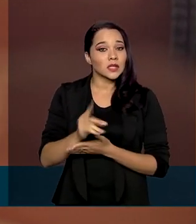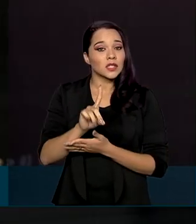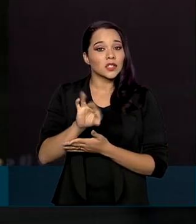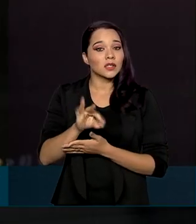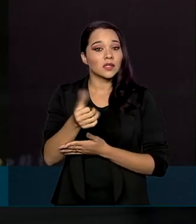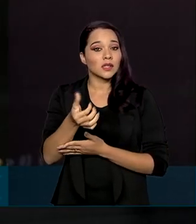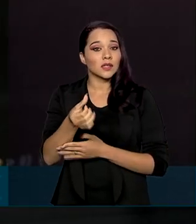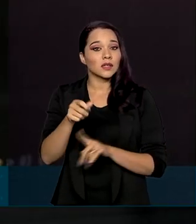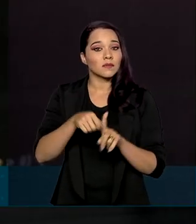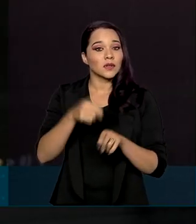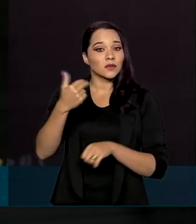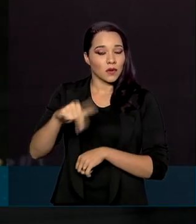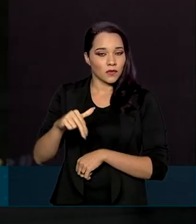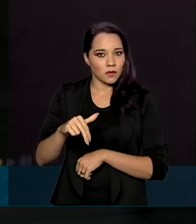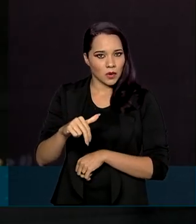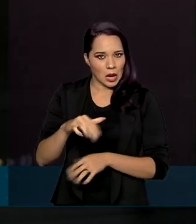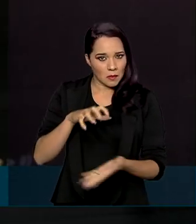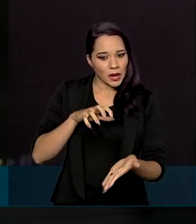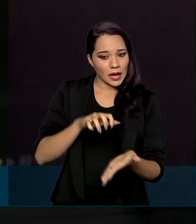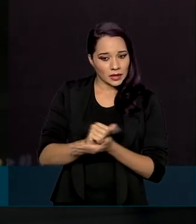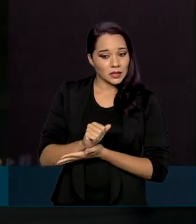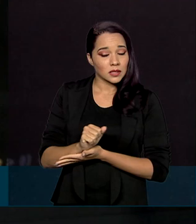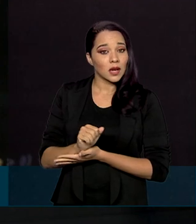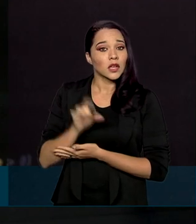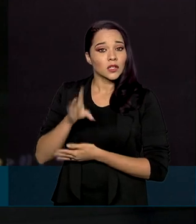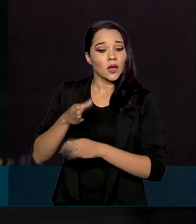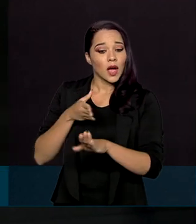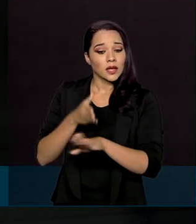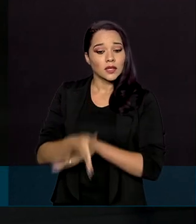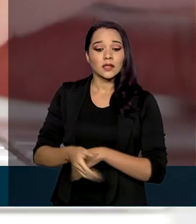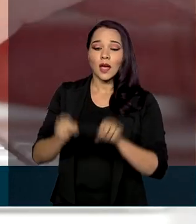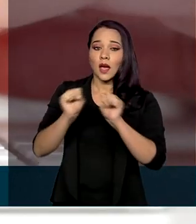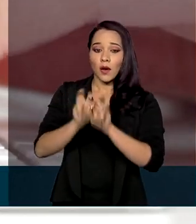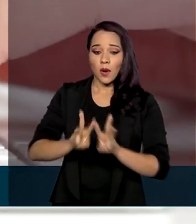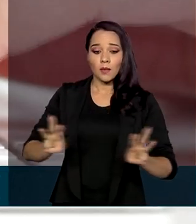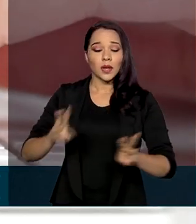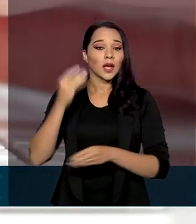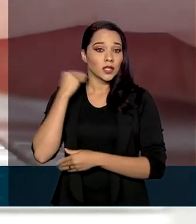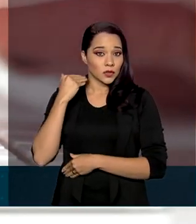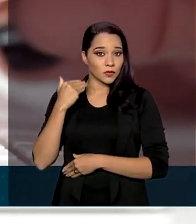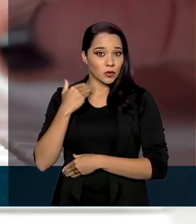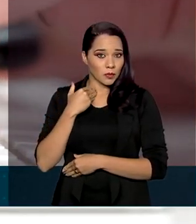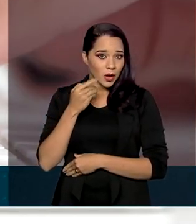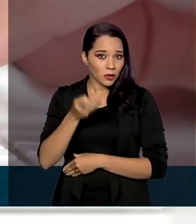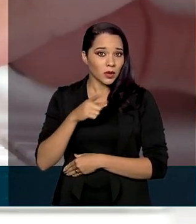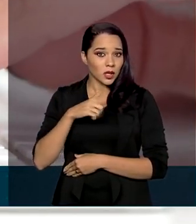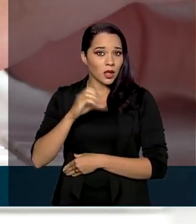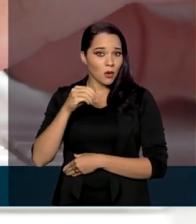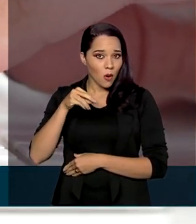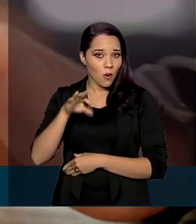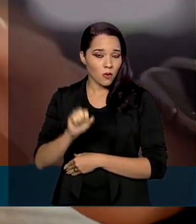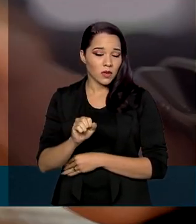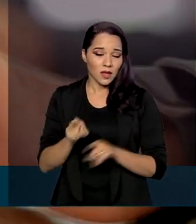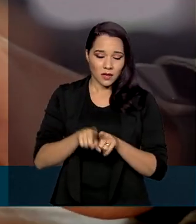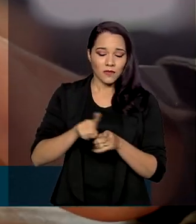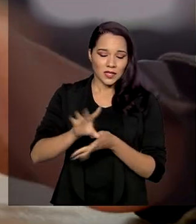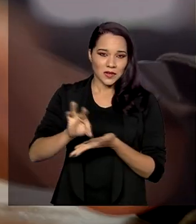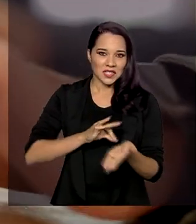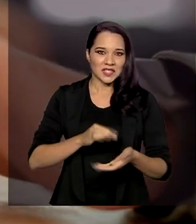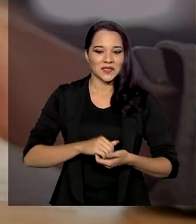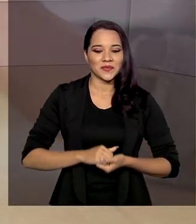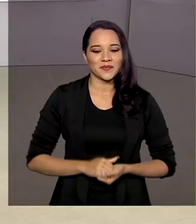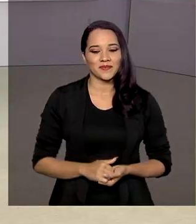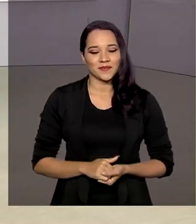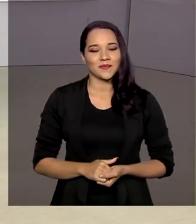16 de novembro. Para cadastrar a chave, basta acessar o aplicativo do banco em que tem conta e fazer o registro.